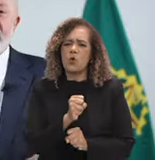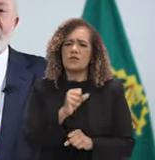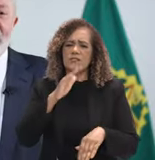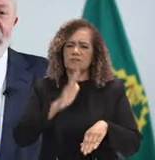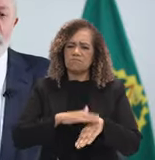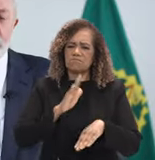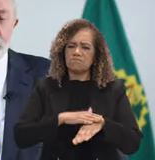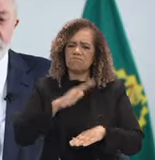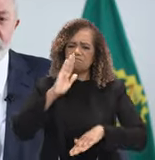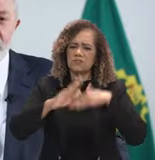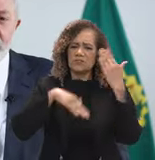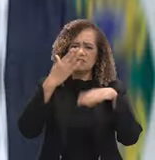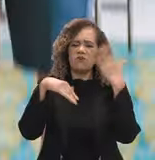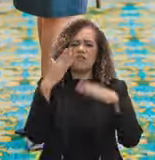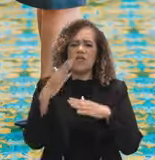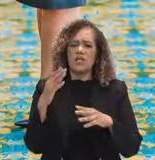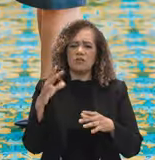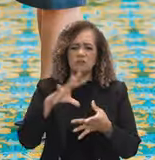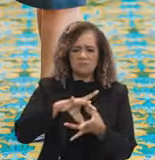se falarmos juntos.